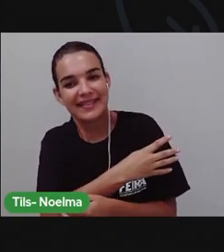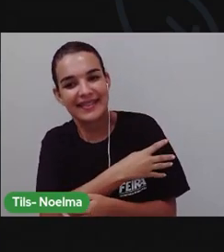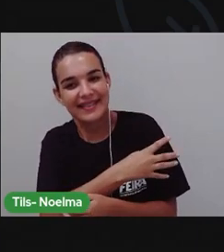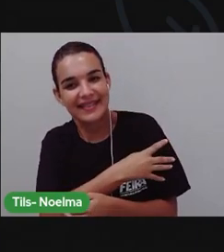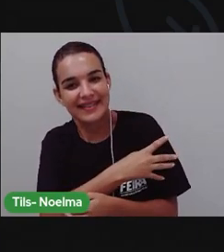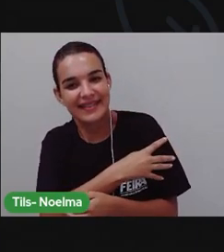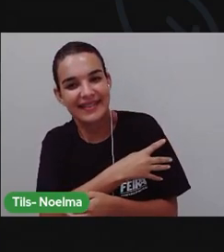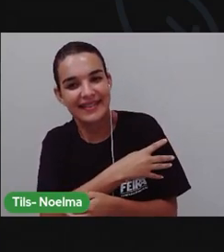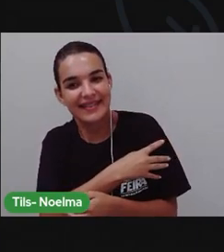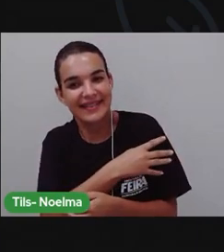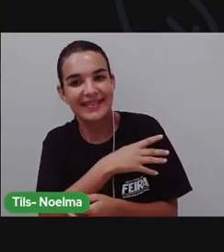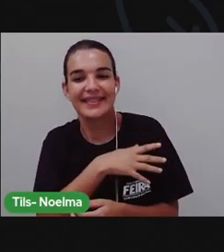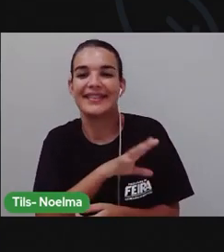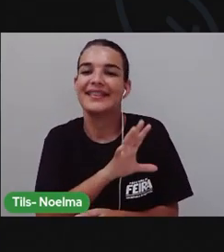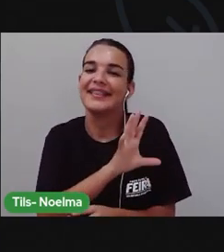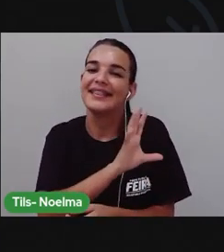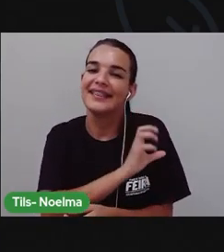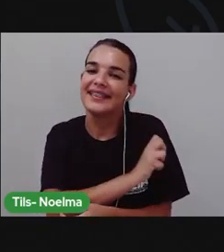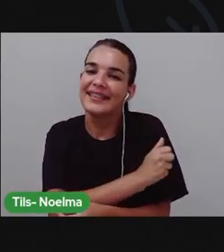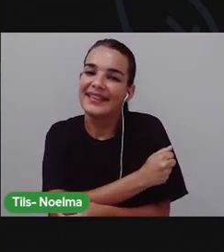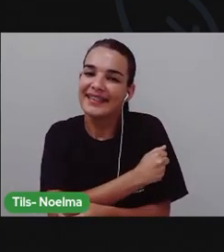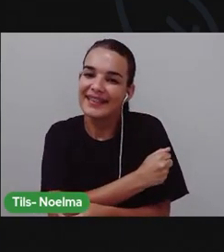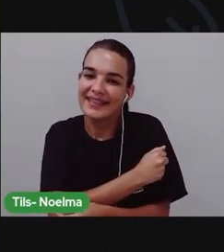nós, queridos quartos anos, né?